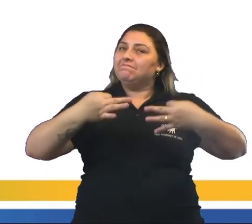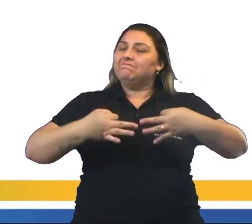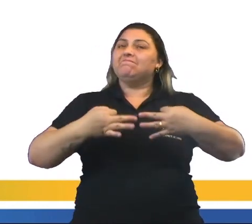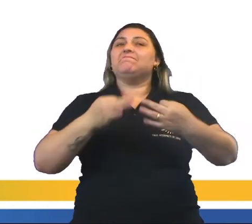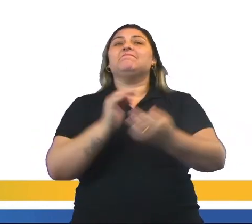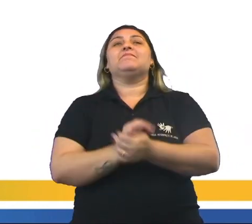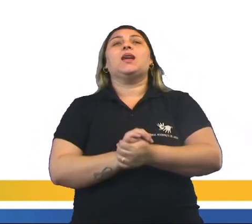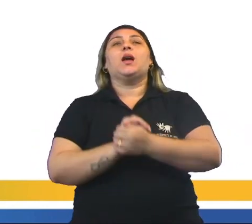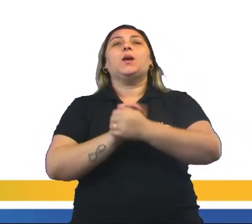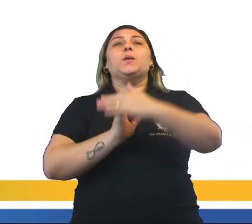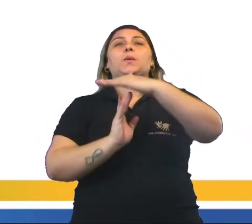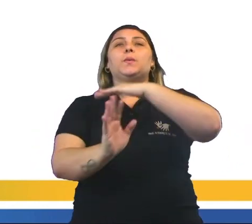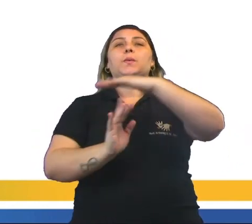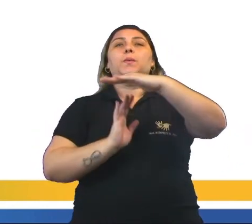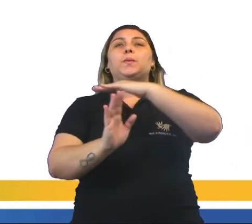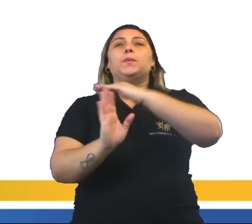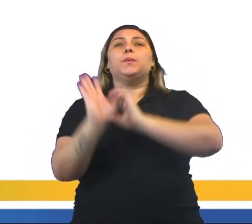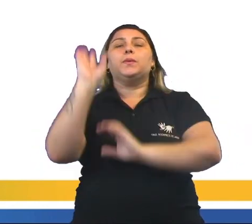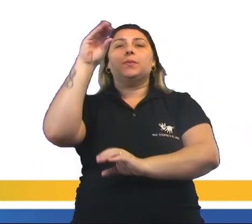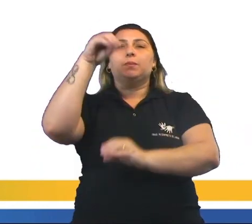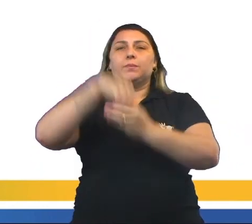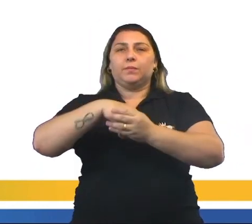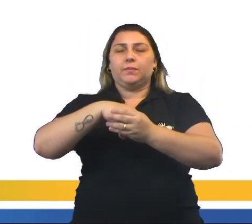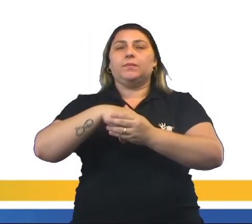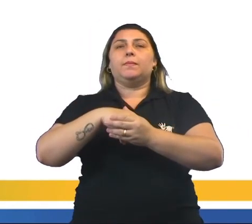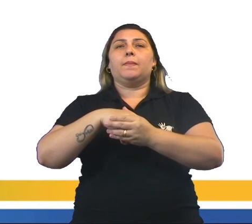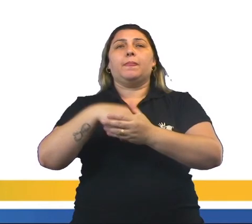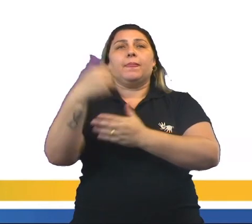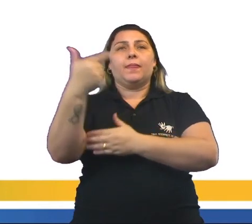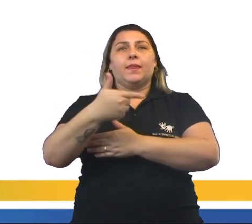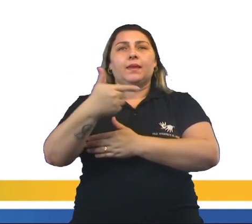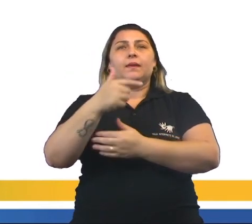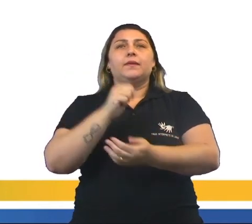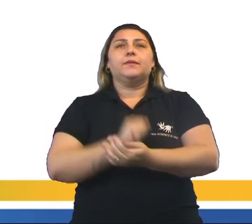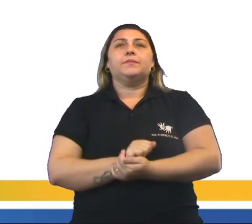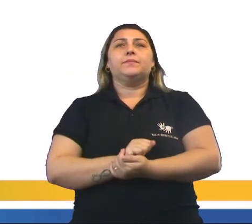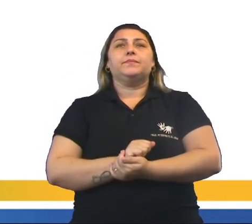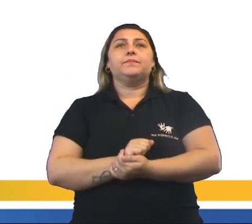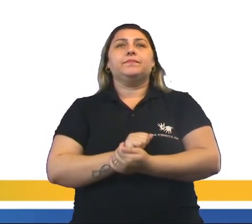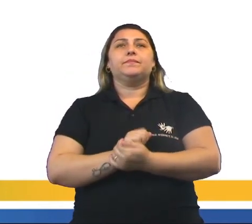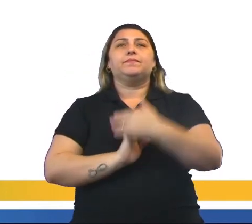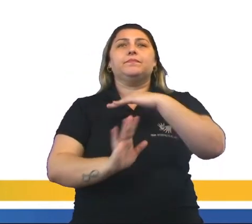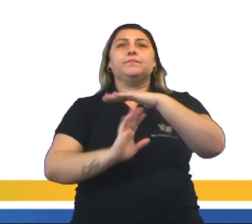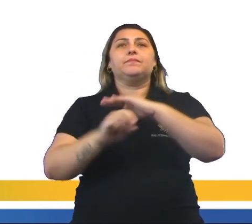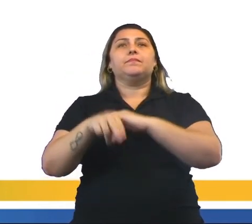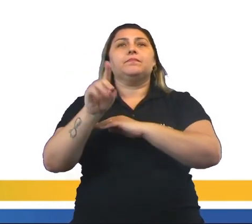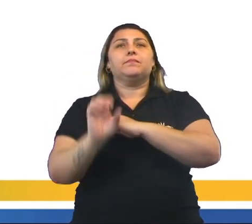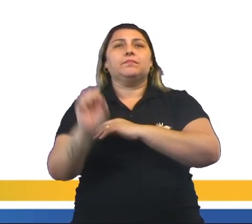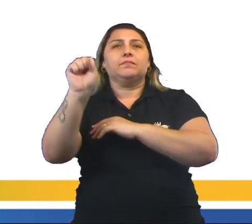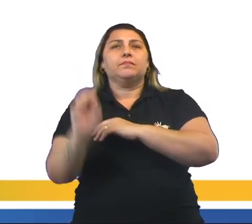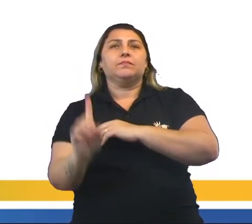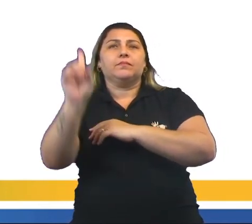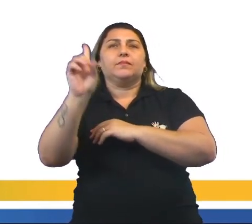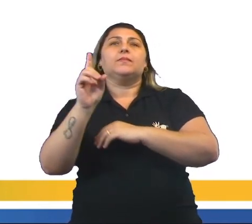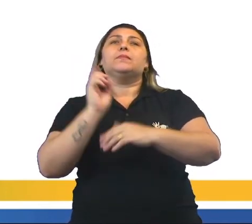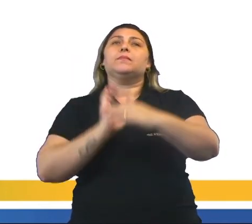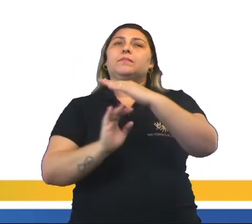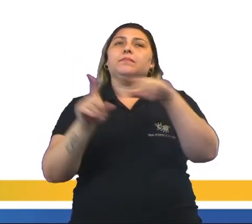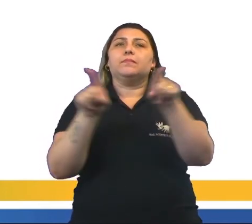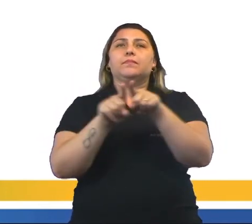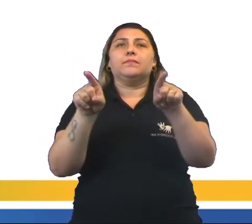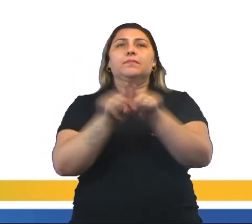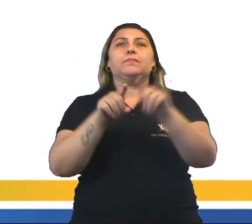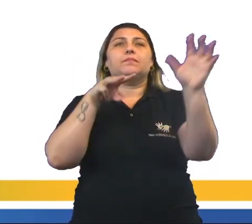São as migrações internas. Vamos lá para a segunda questão, então? Migração nordeste-sudeste. Esta migração, também